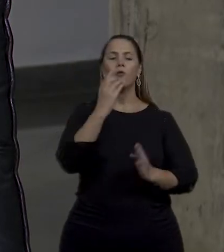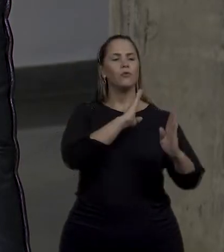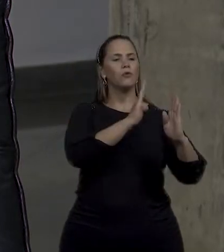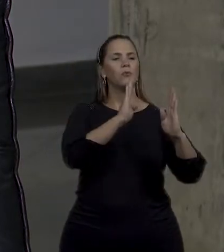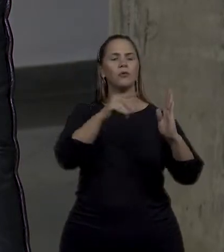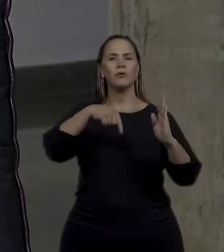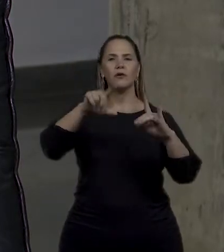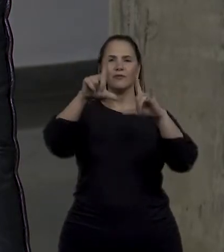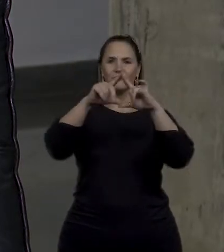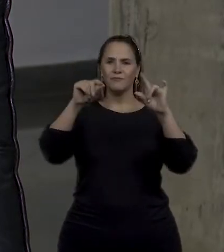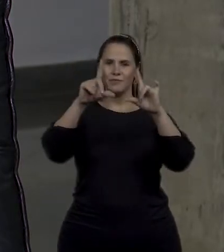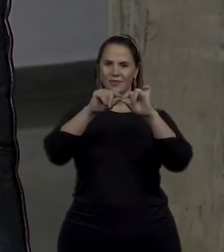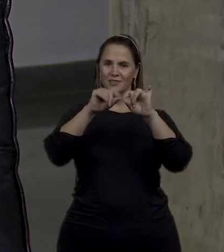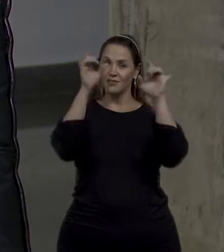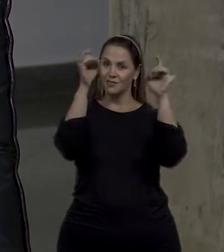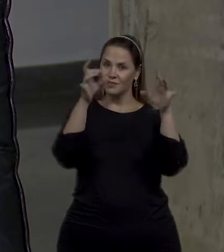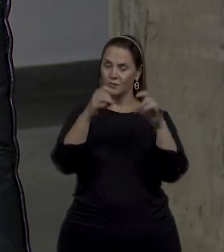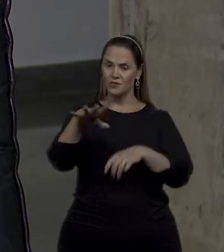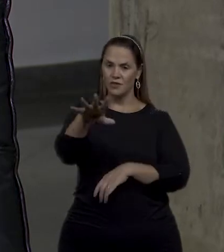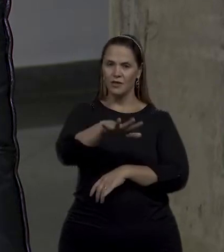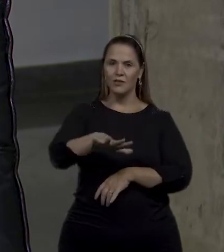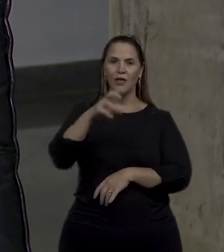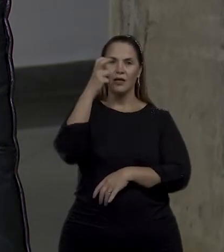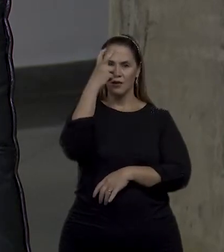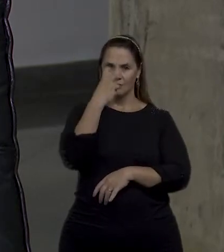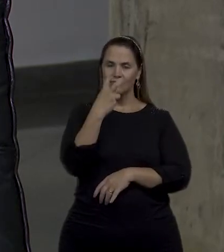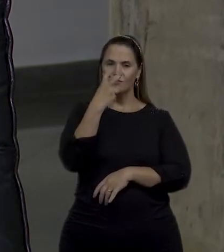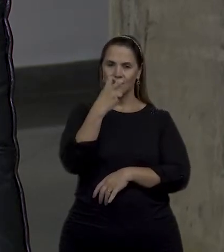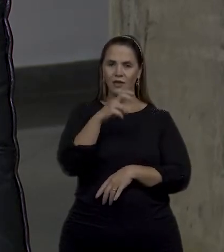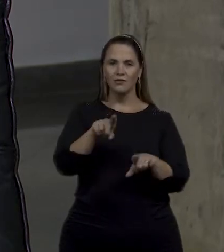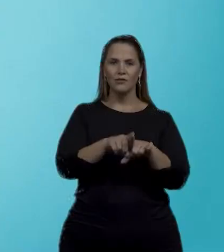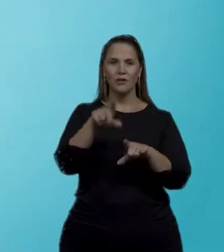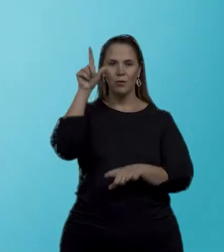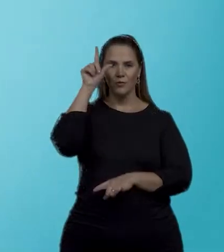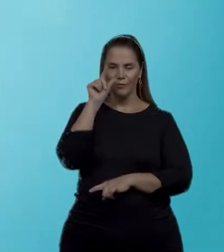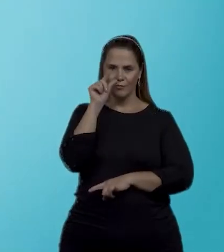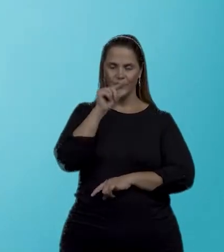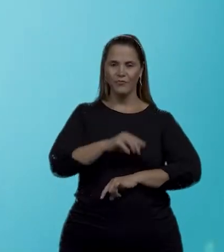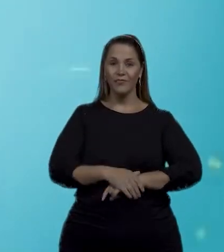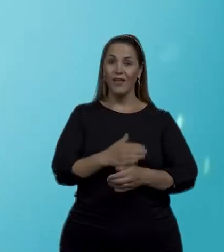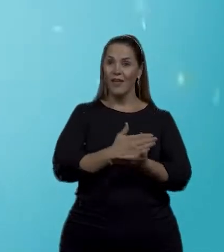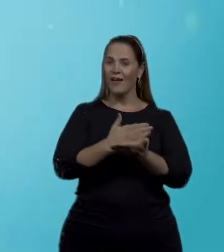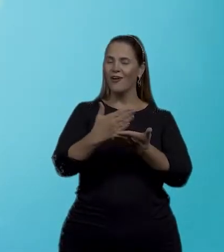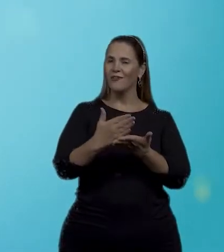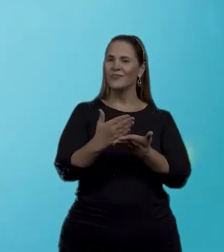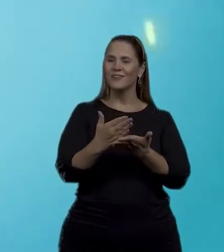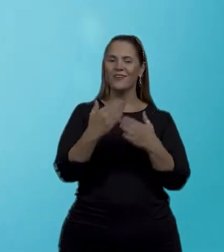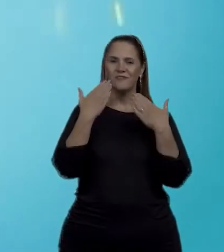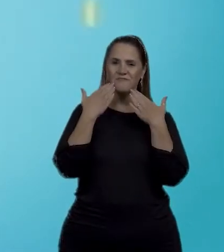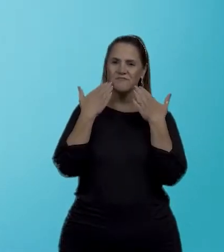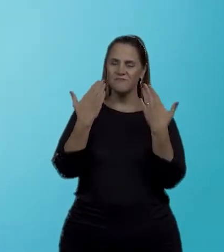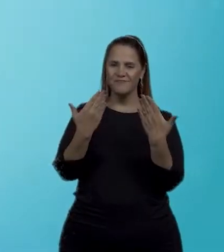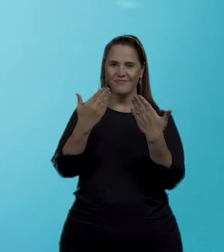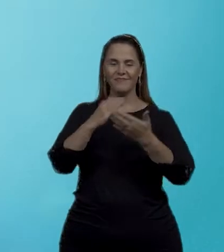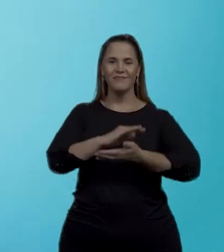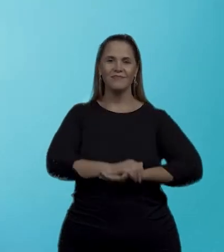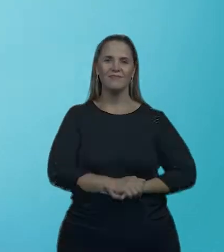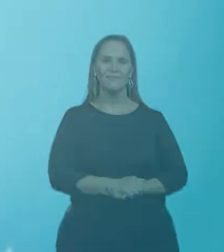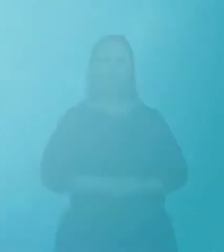DF, especializada em pessoas cegas e com baixa visão. Começa agora o Por Elas!